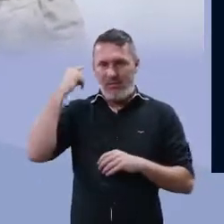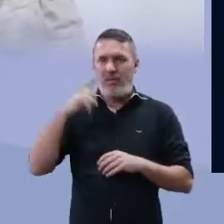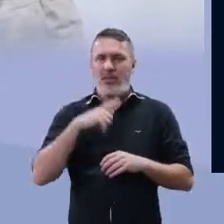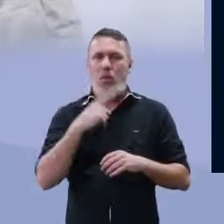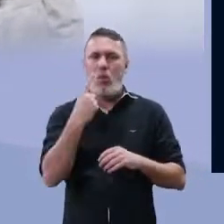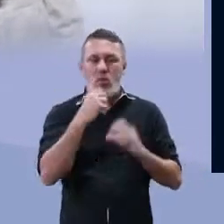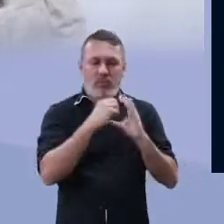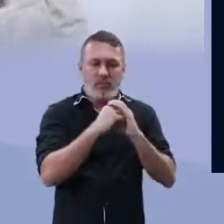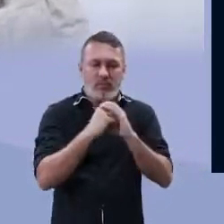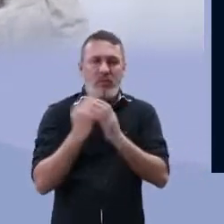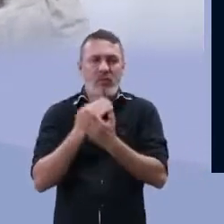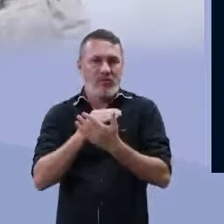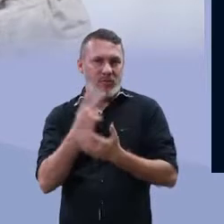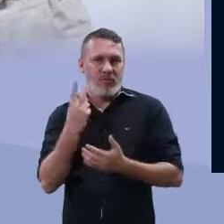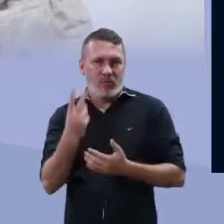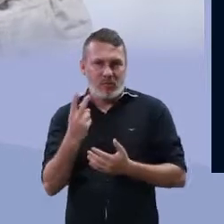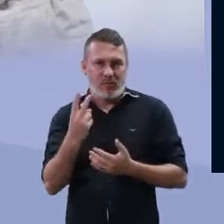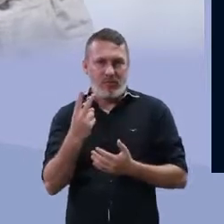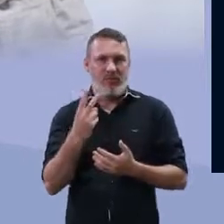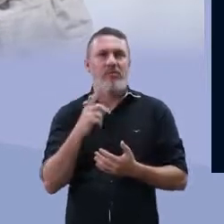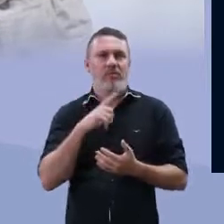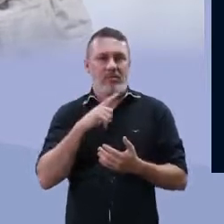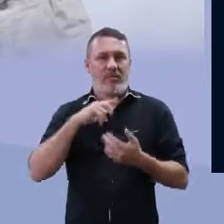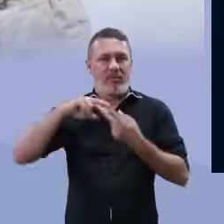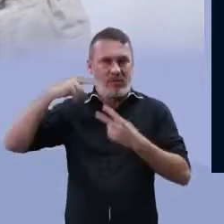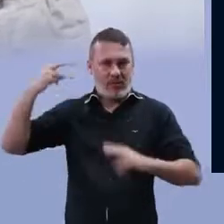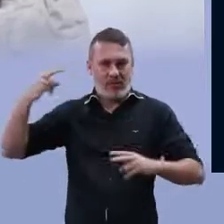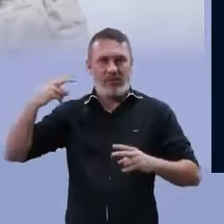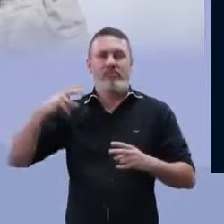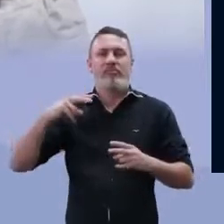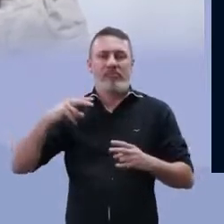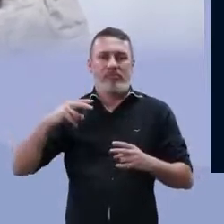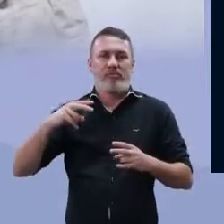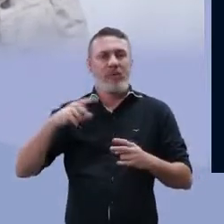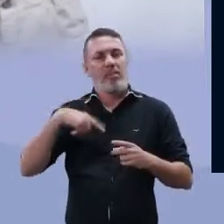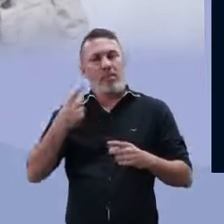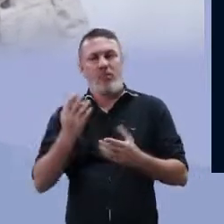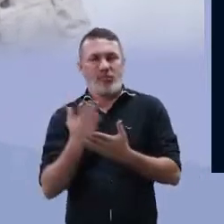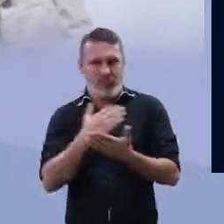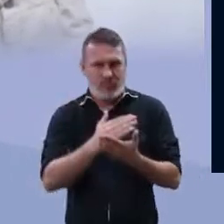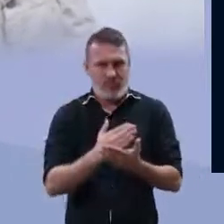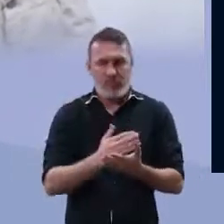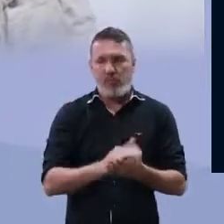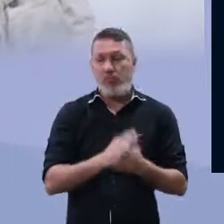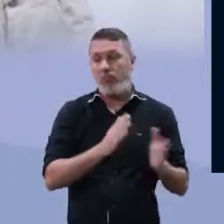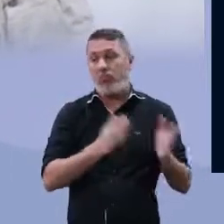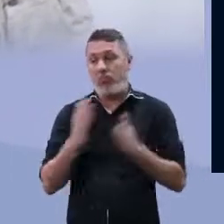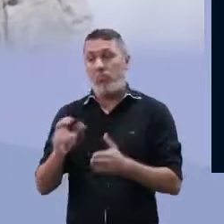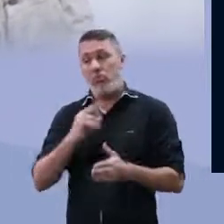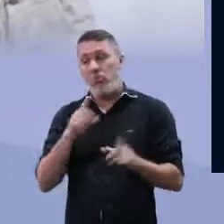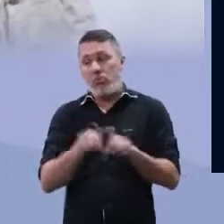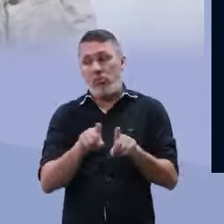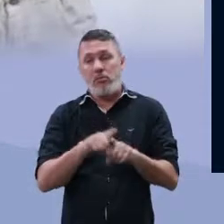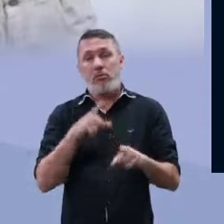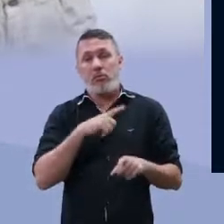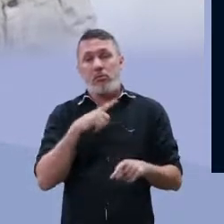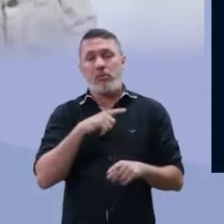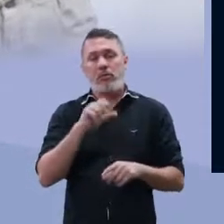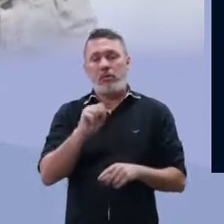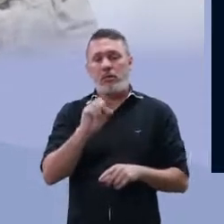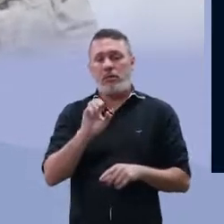na aula passada, onde uma célula se divide em duas, ela duplica o material genético e depois se divide.